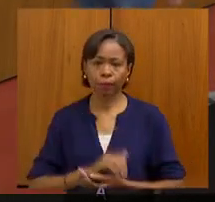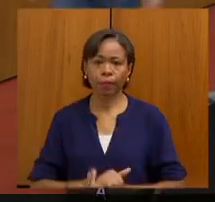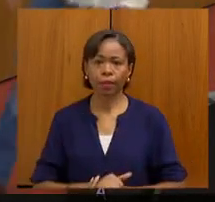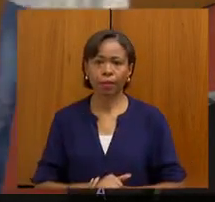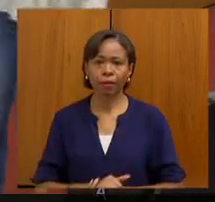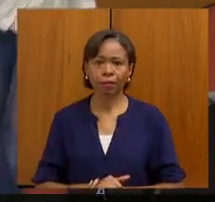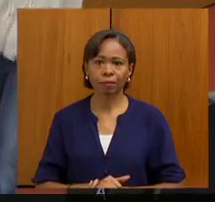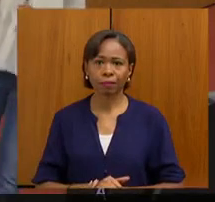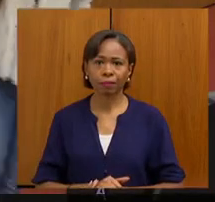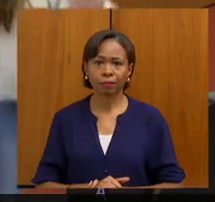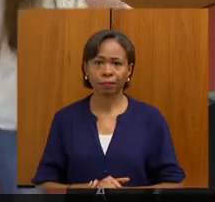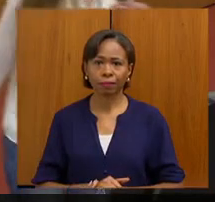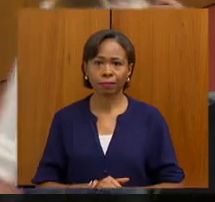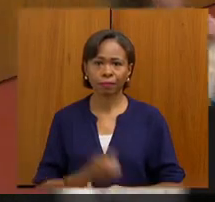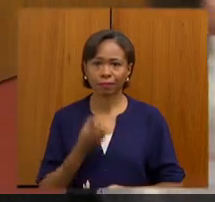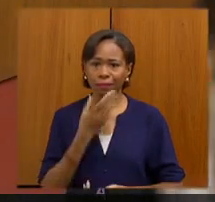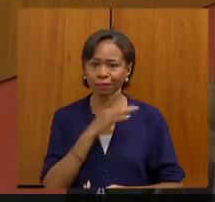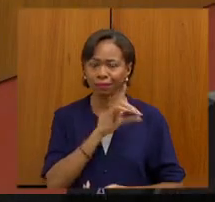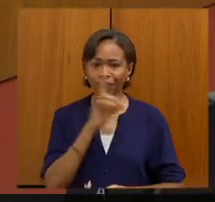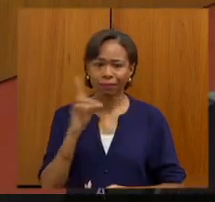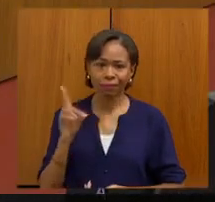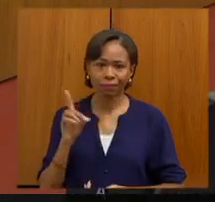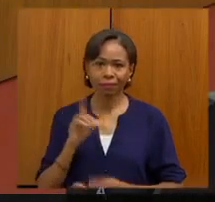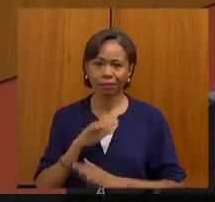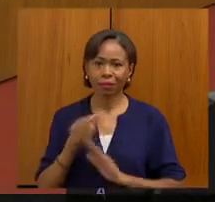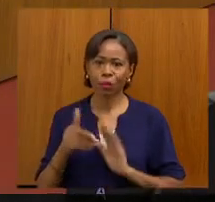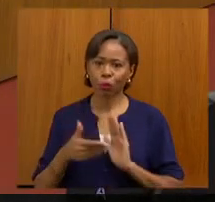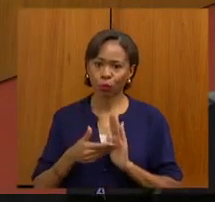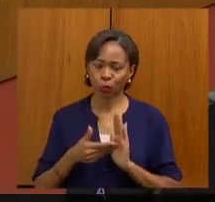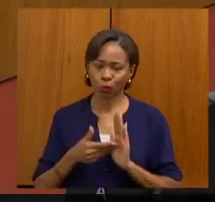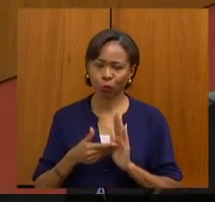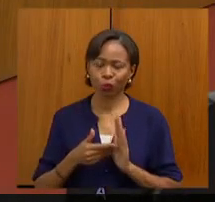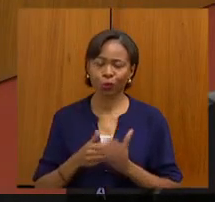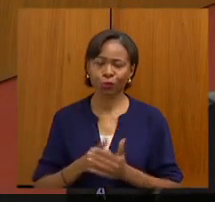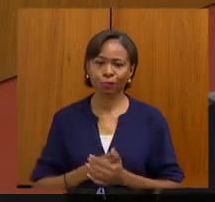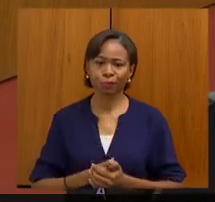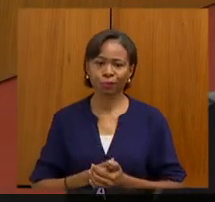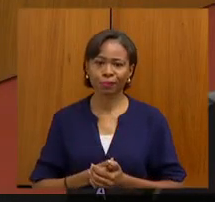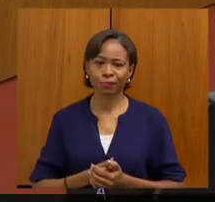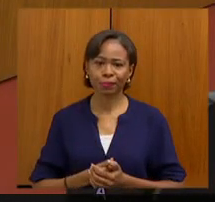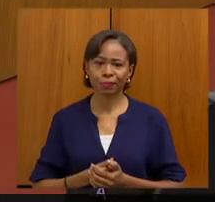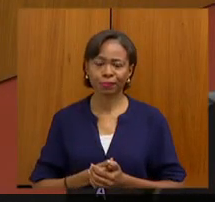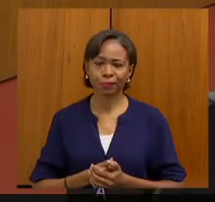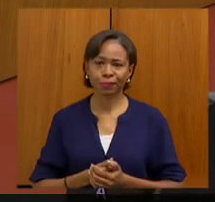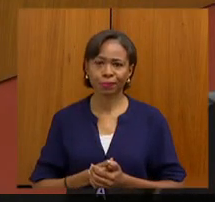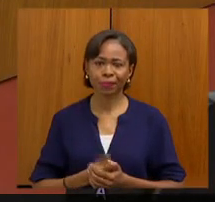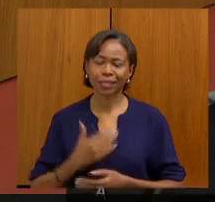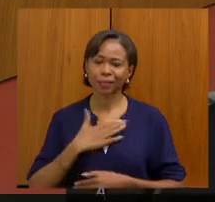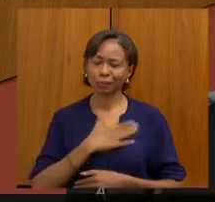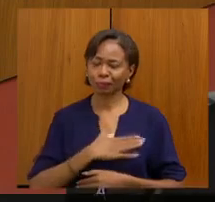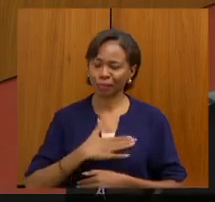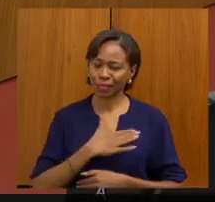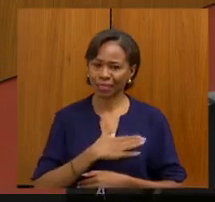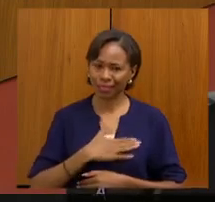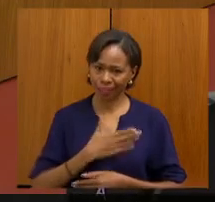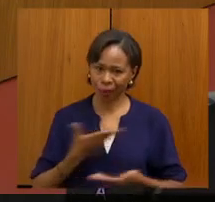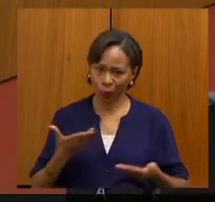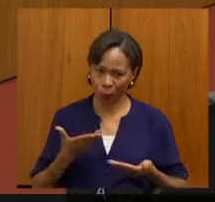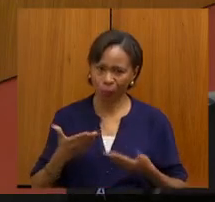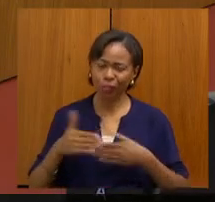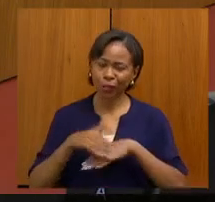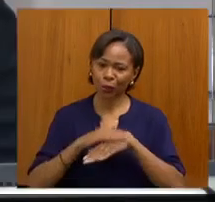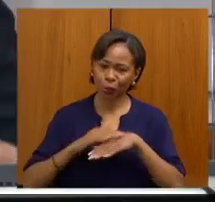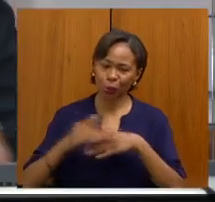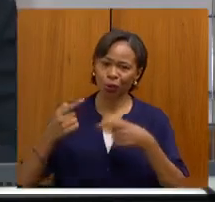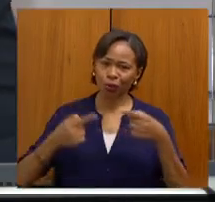Bom dia a todos. Bom dia, presidente Wilson Batista. Primeiro, vai ser um prazer hoje essa discussão. Para quem é